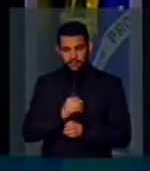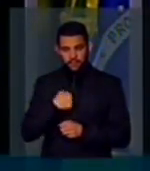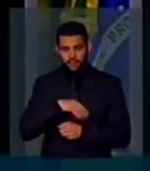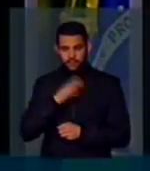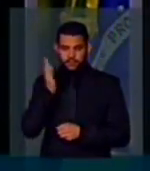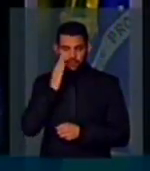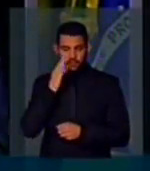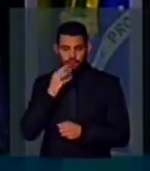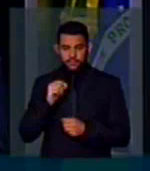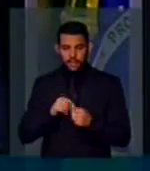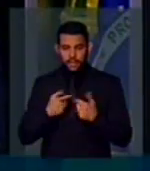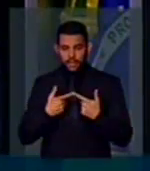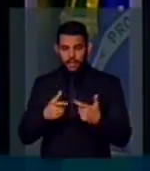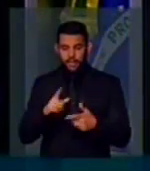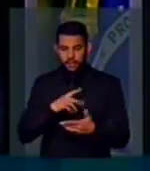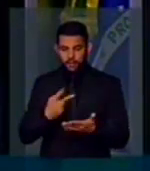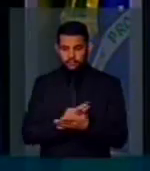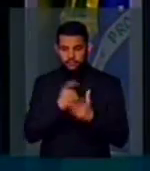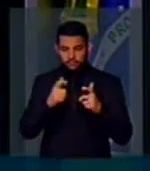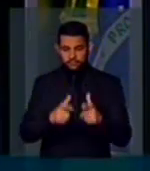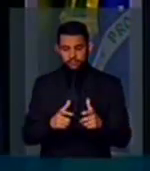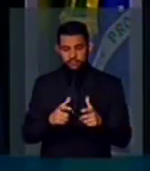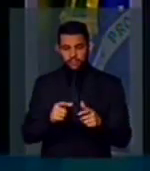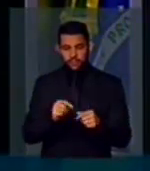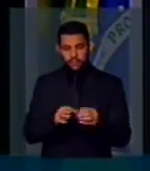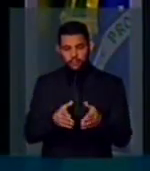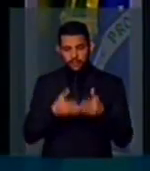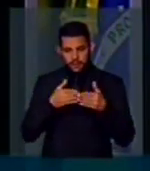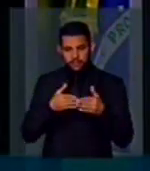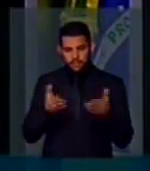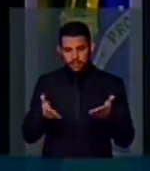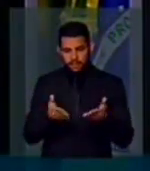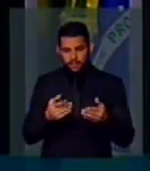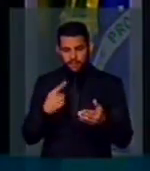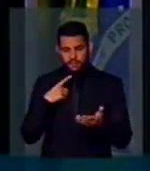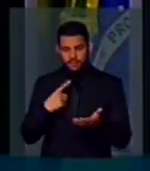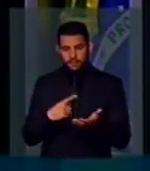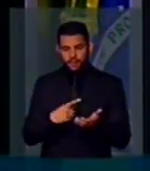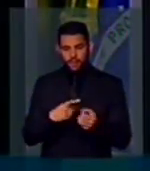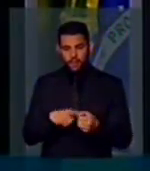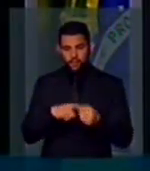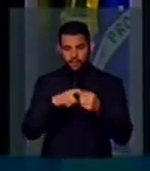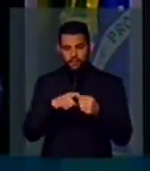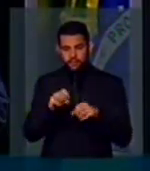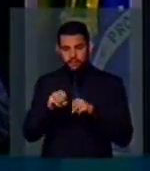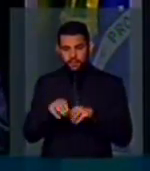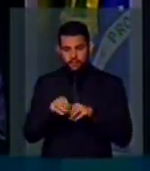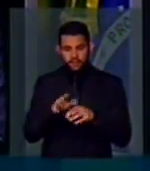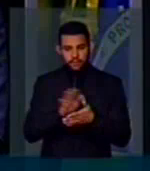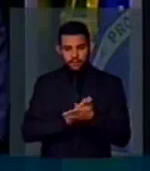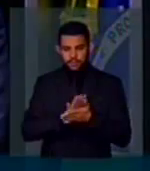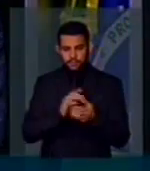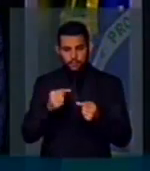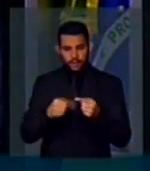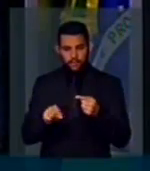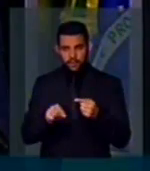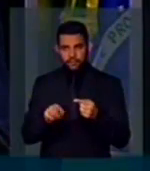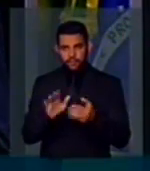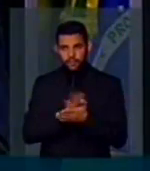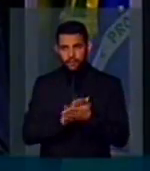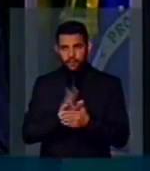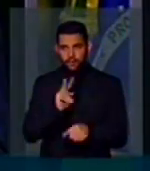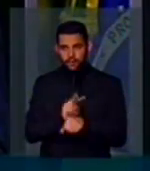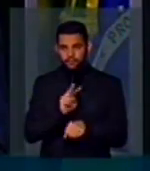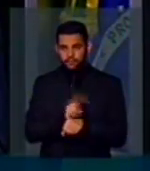sabemos o conflito que existe naquela região. O que eu apelo aqui, nesses acordos educacionais, que não são proibidos, é a